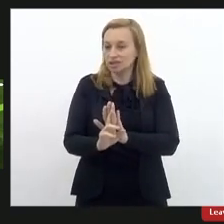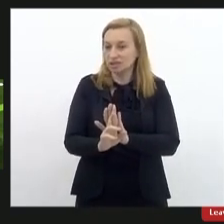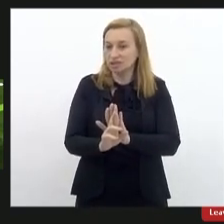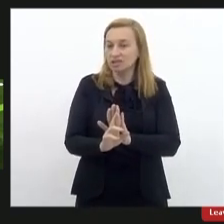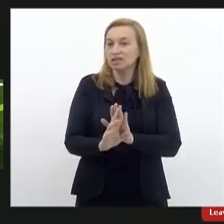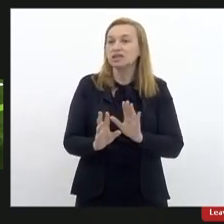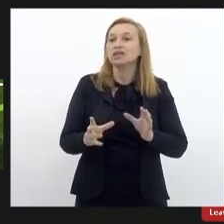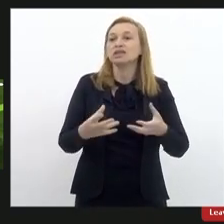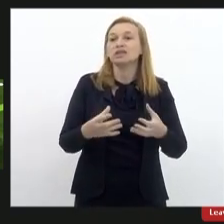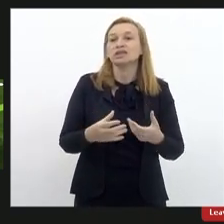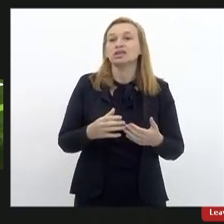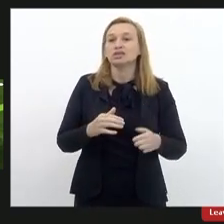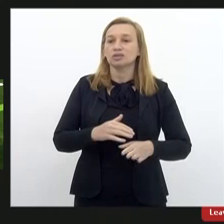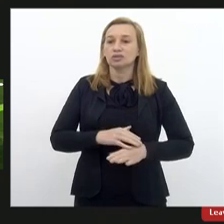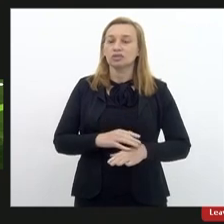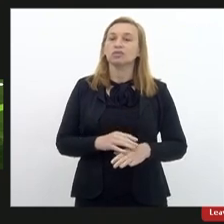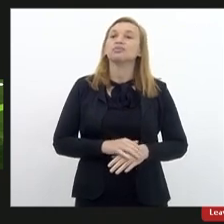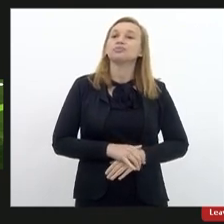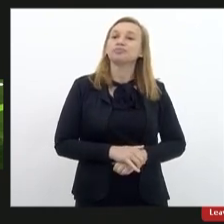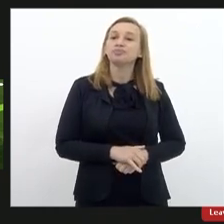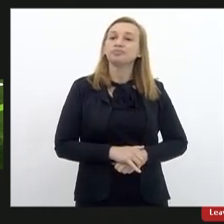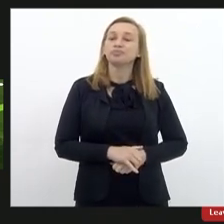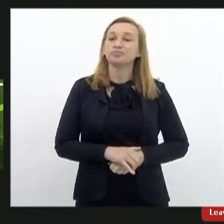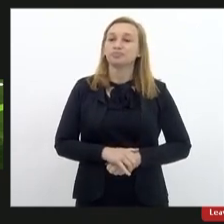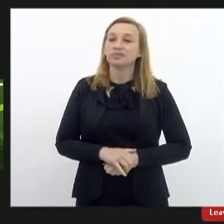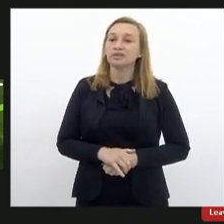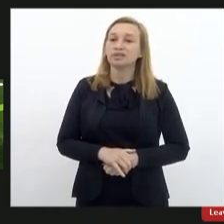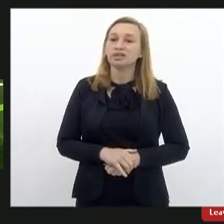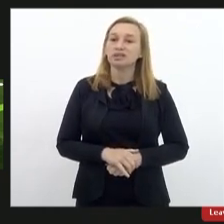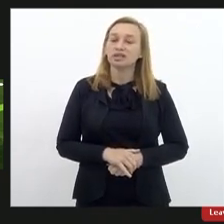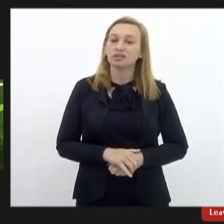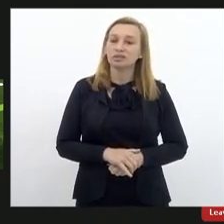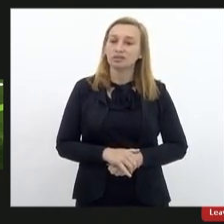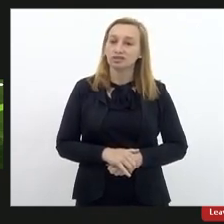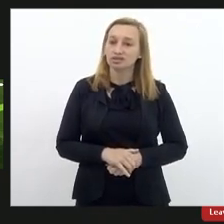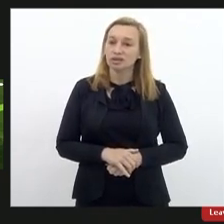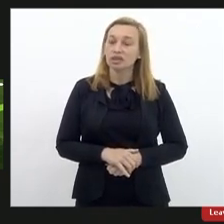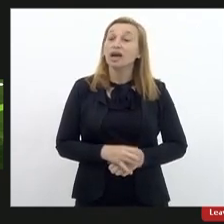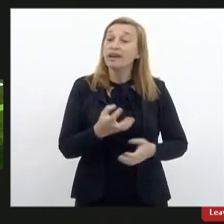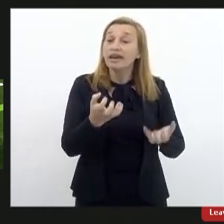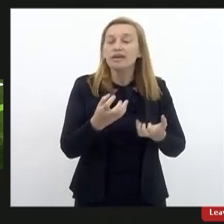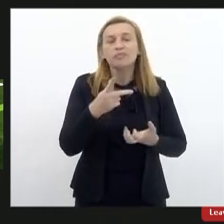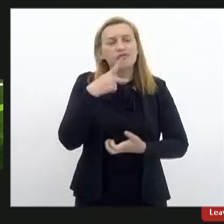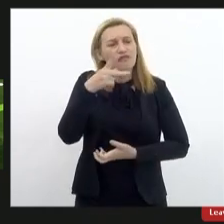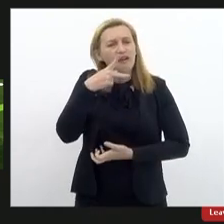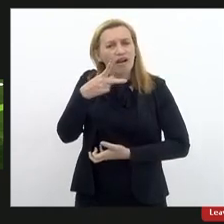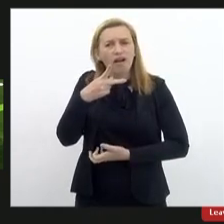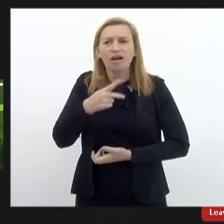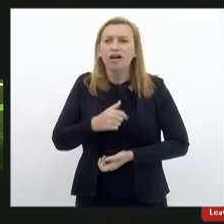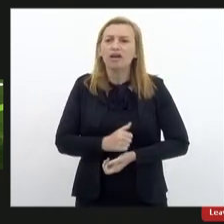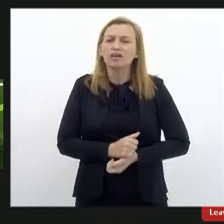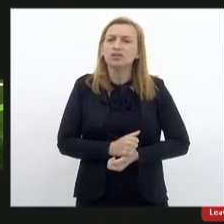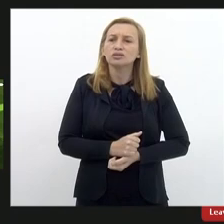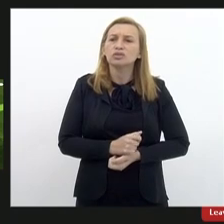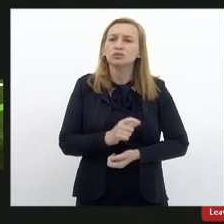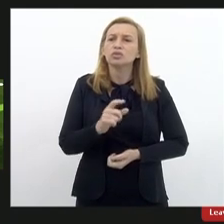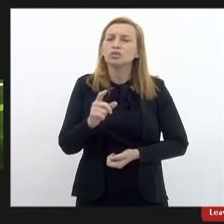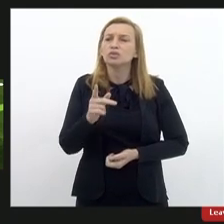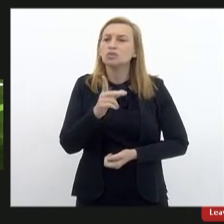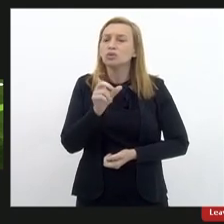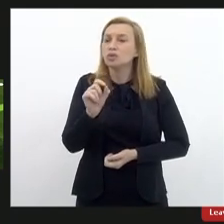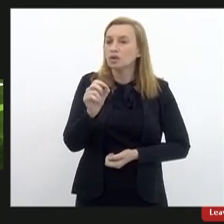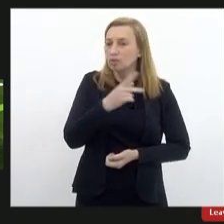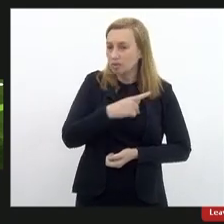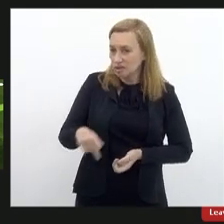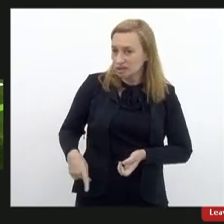parlamentares presentes. Queremos falar sobre o que o presidente do